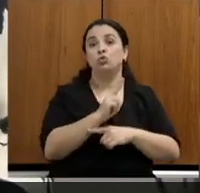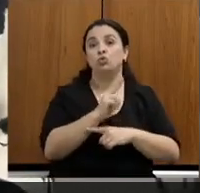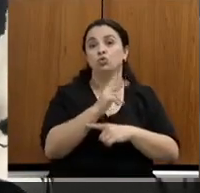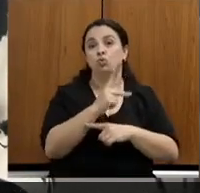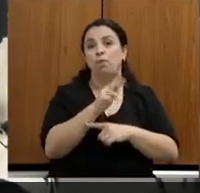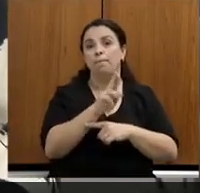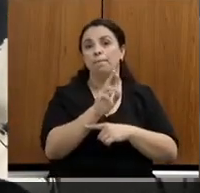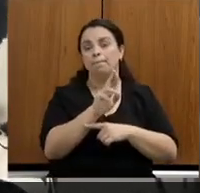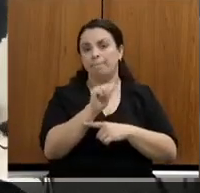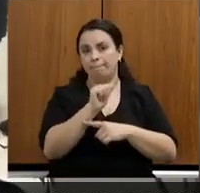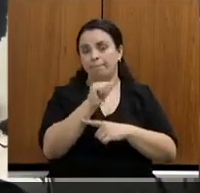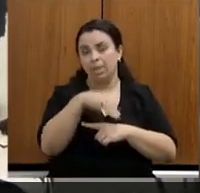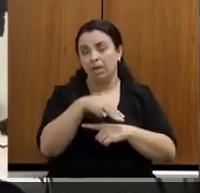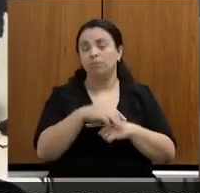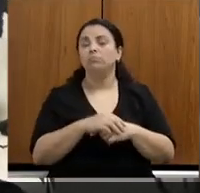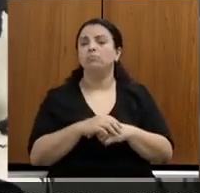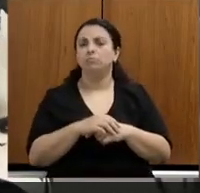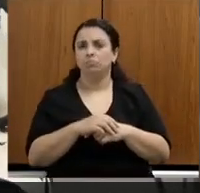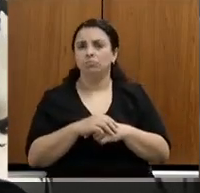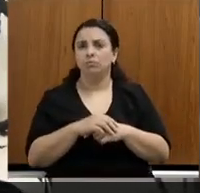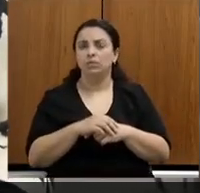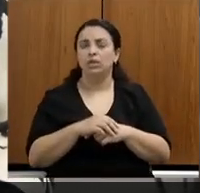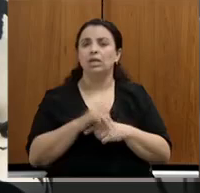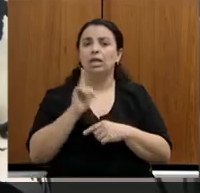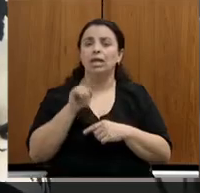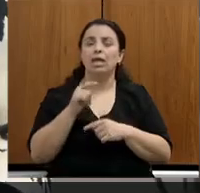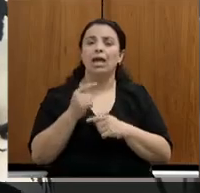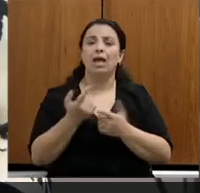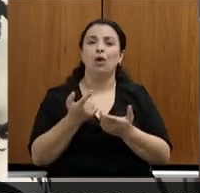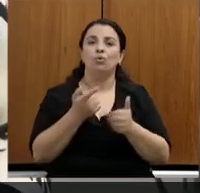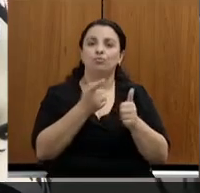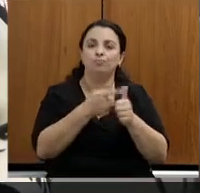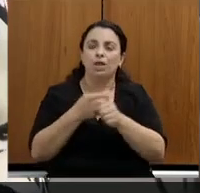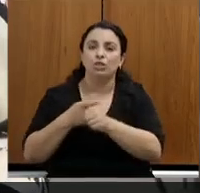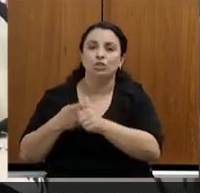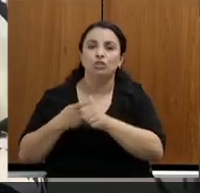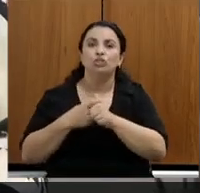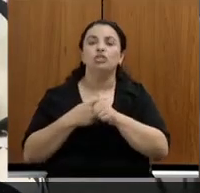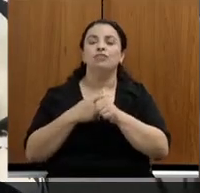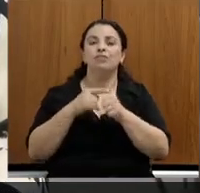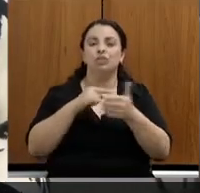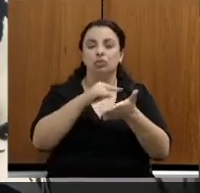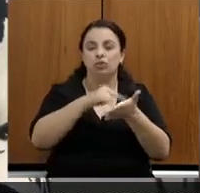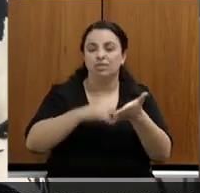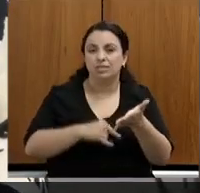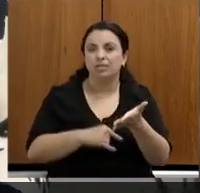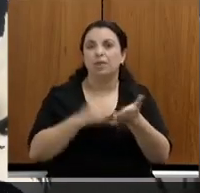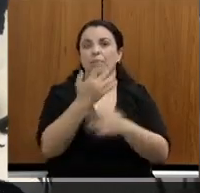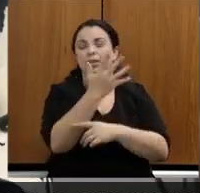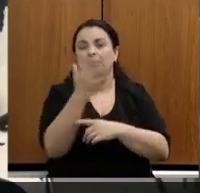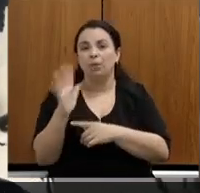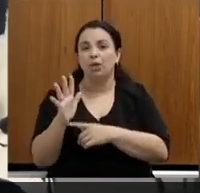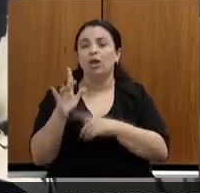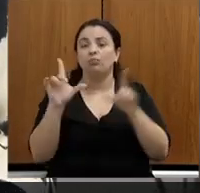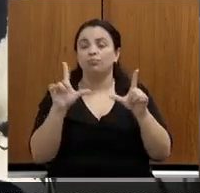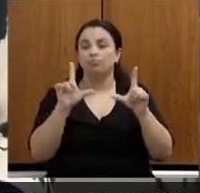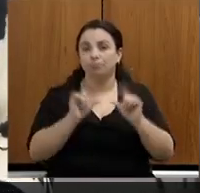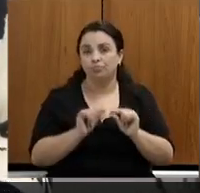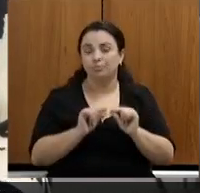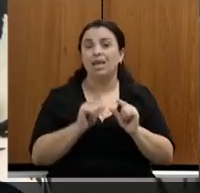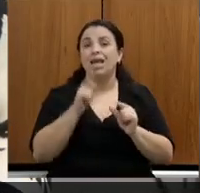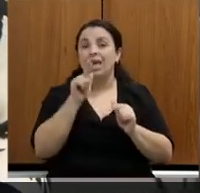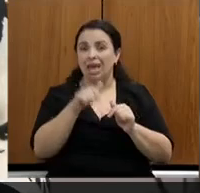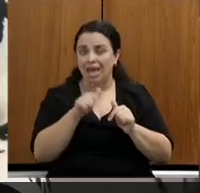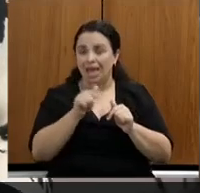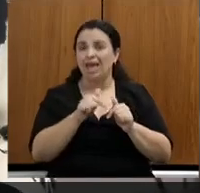Ambiente, a redução dos passivos de licenciamento ambiental e atos autorizativos no nosso Estado. Então, licenciamento